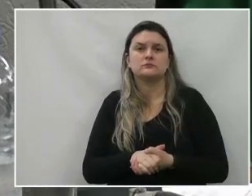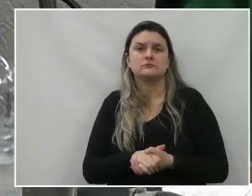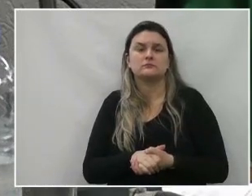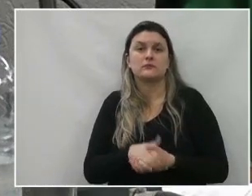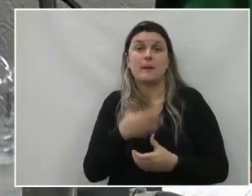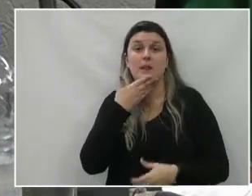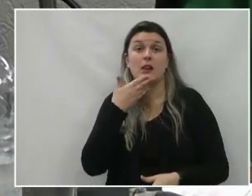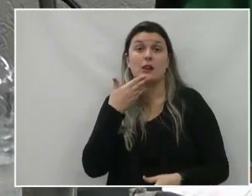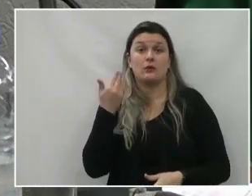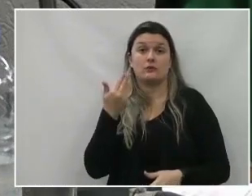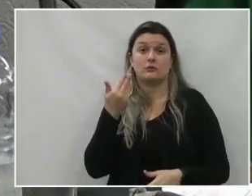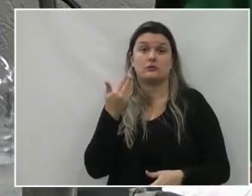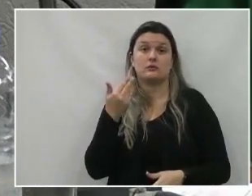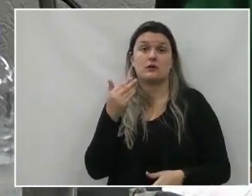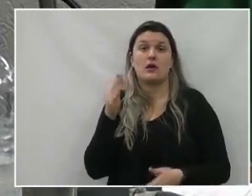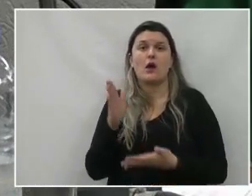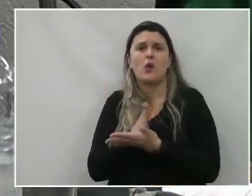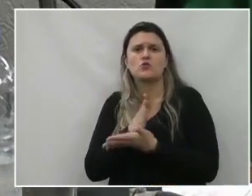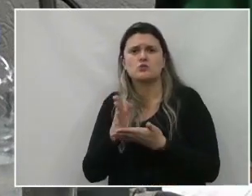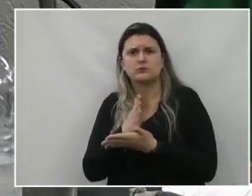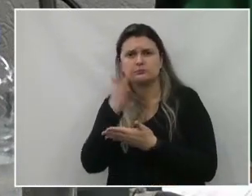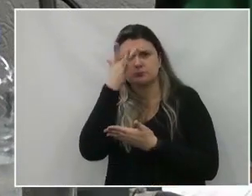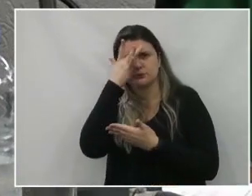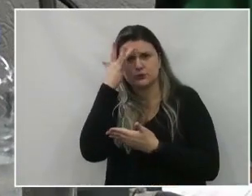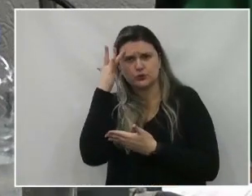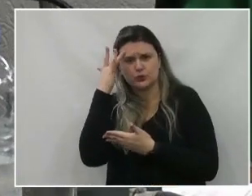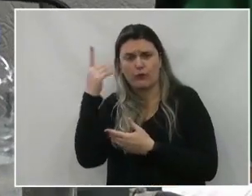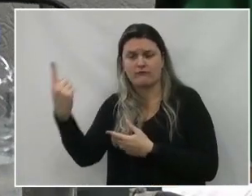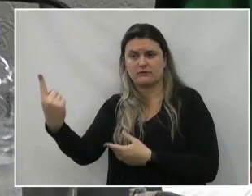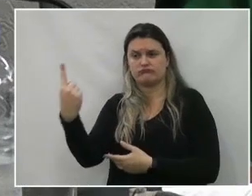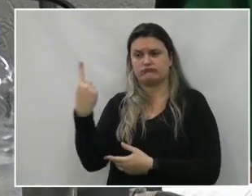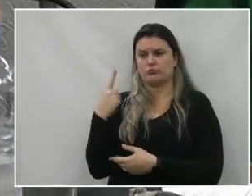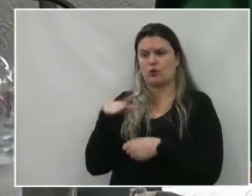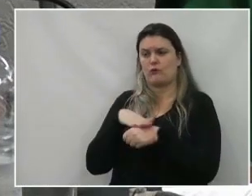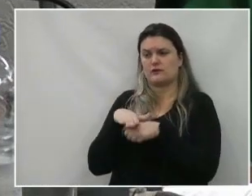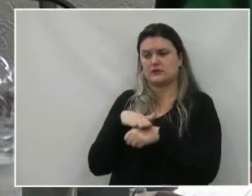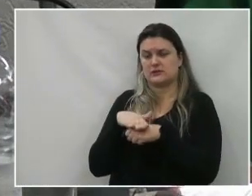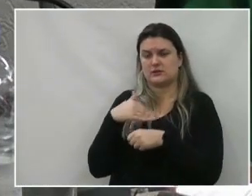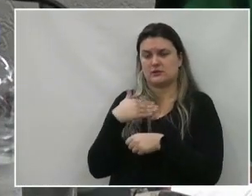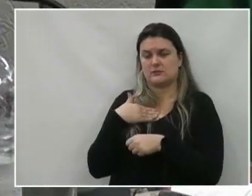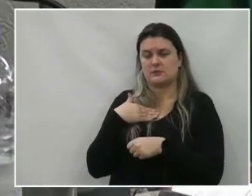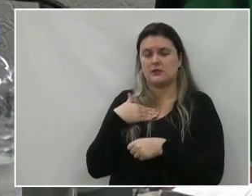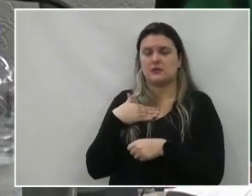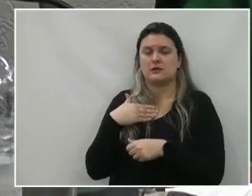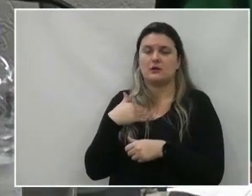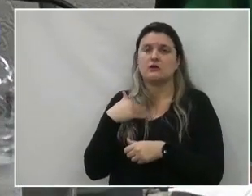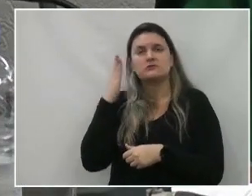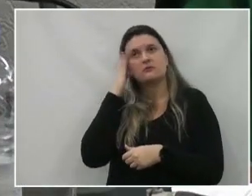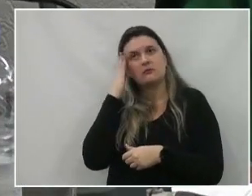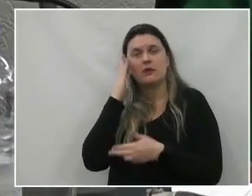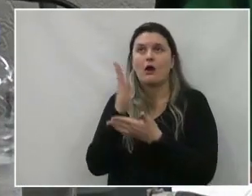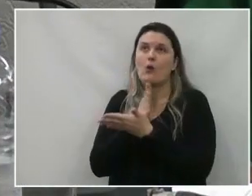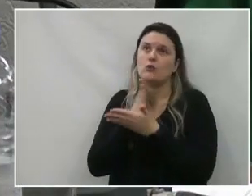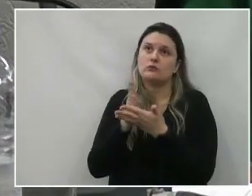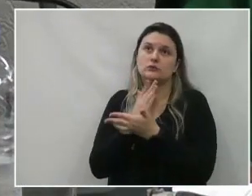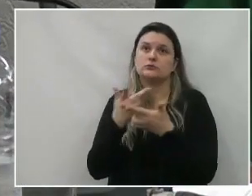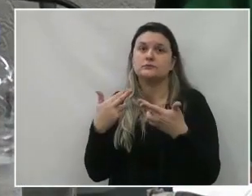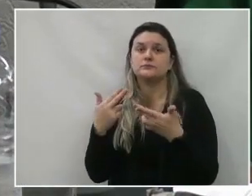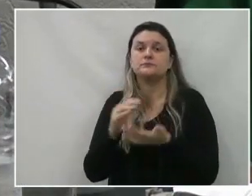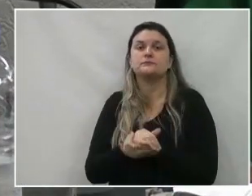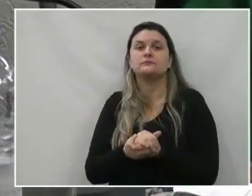melhor, algumas pessoas me procuraram hoje para falar, eu já vim, mas sabendo de alguma coisa, e